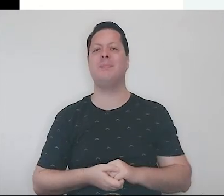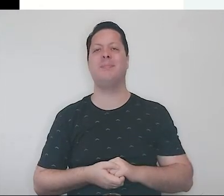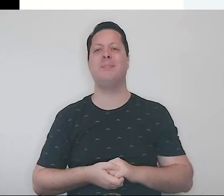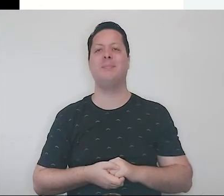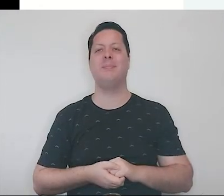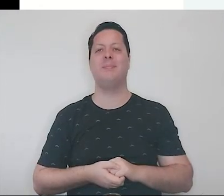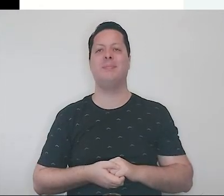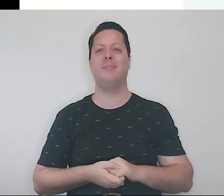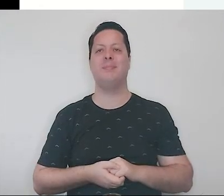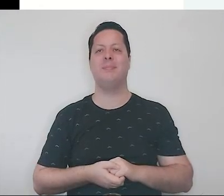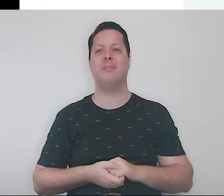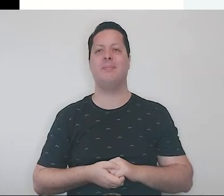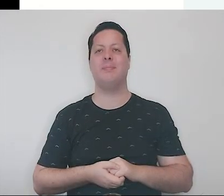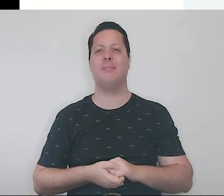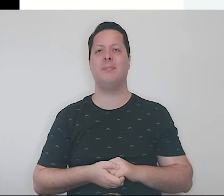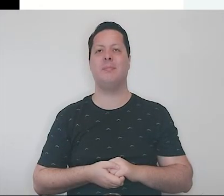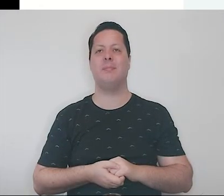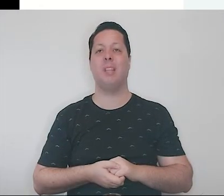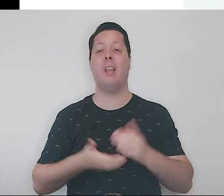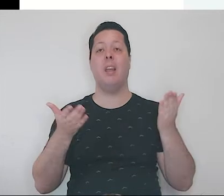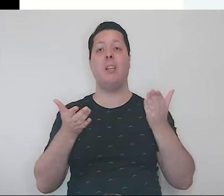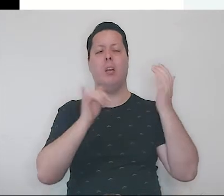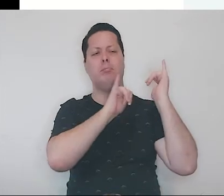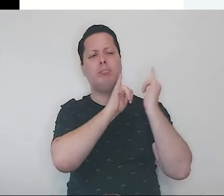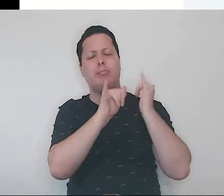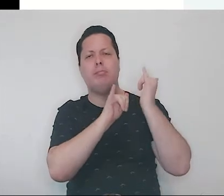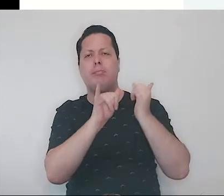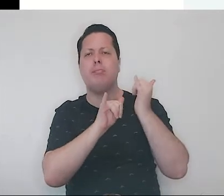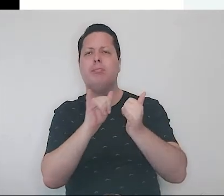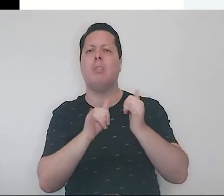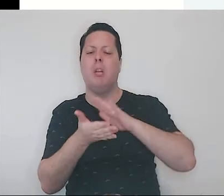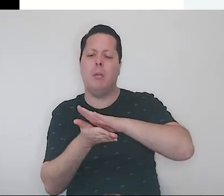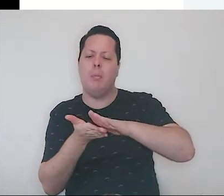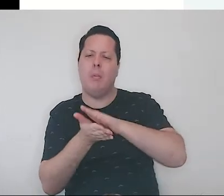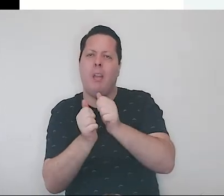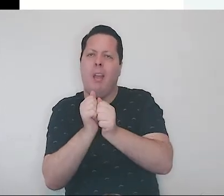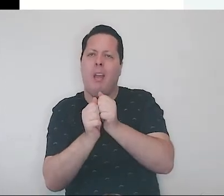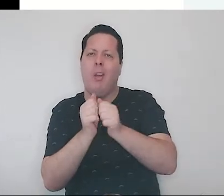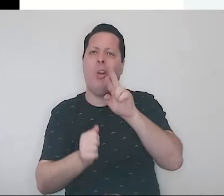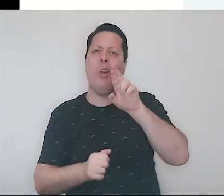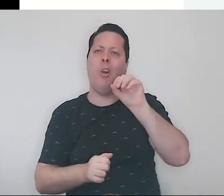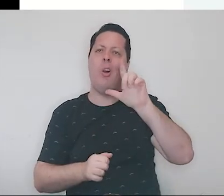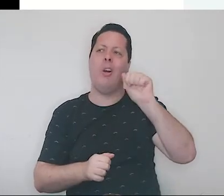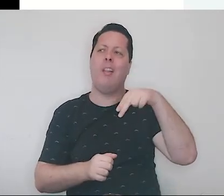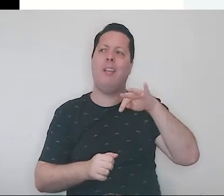Então, vamos contar, então, a lenda do Bolinho de Arroz Rolante, O Musubi Kororin.